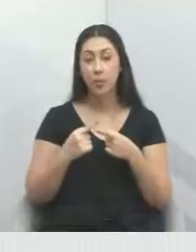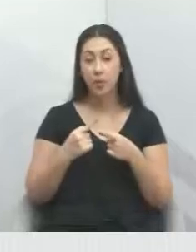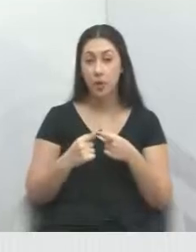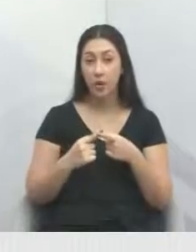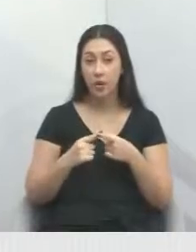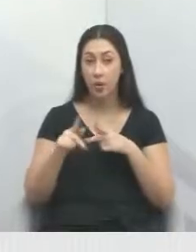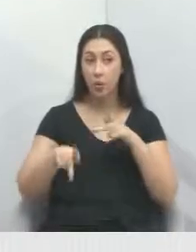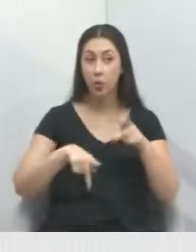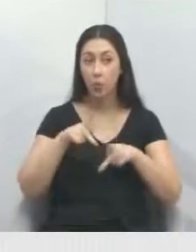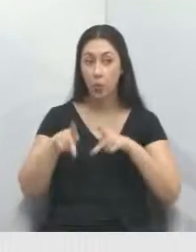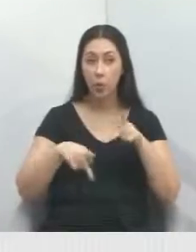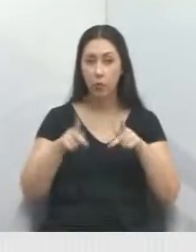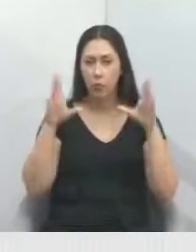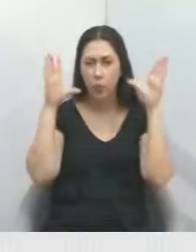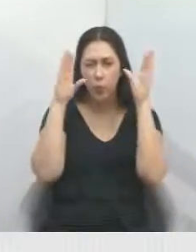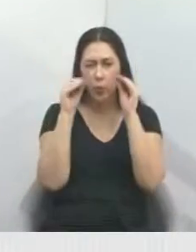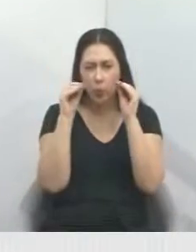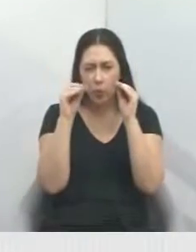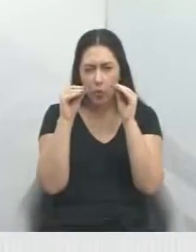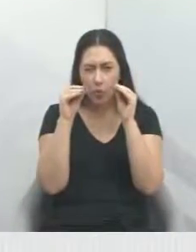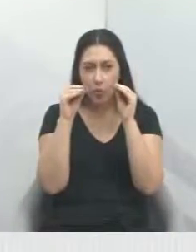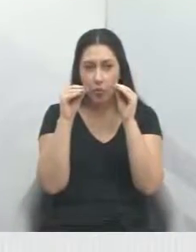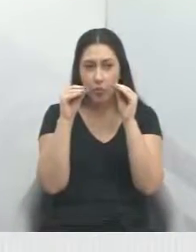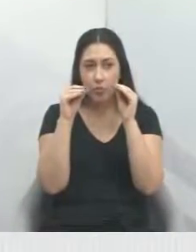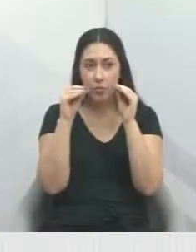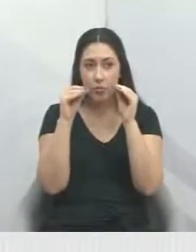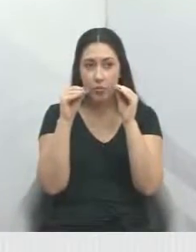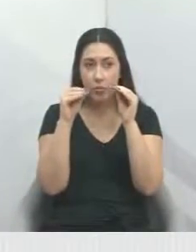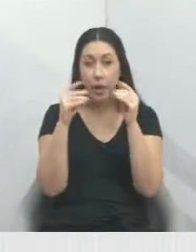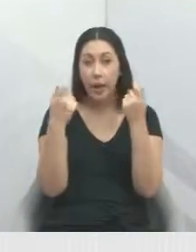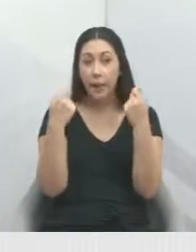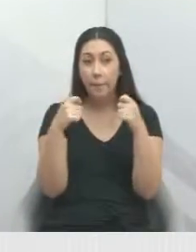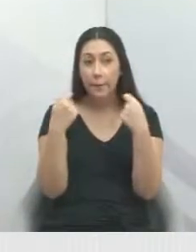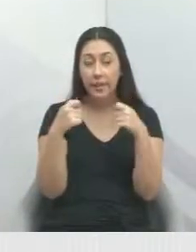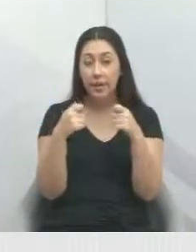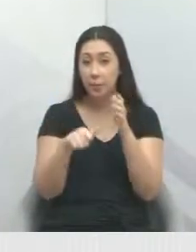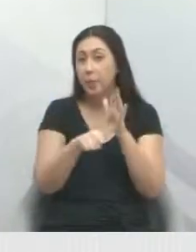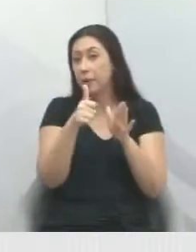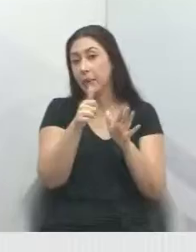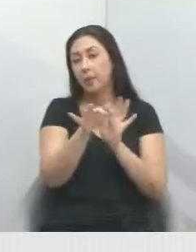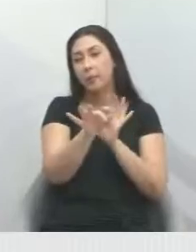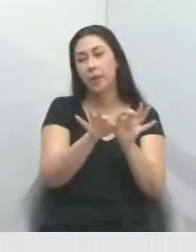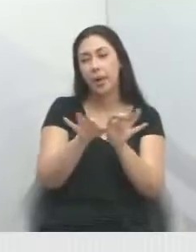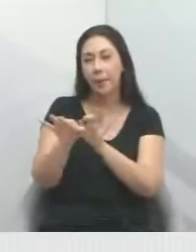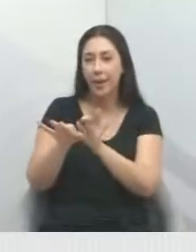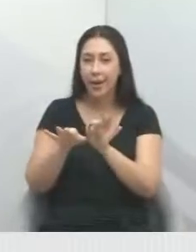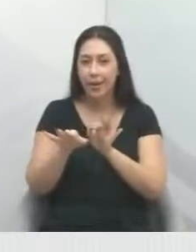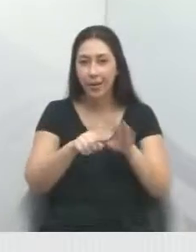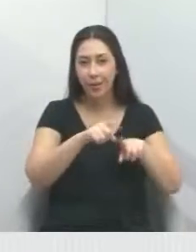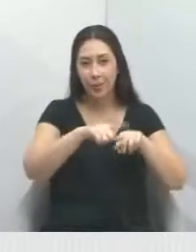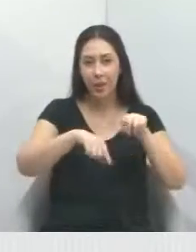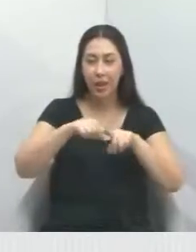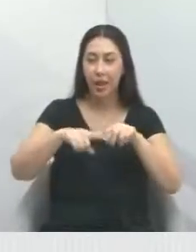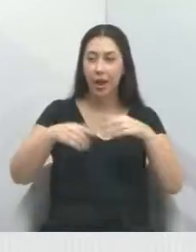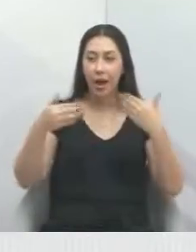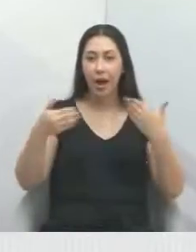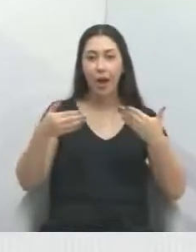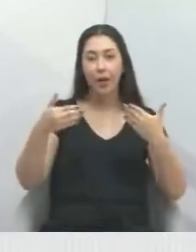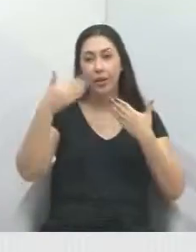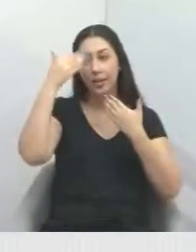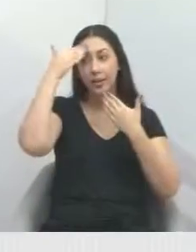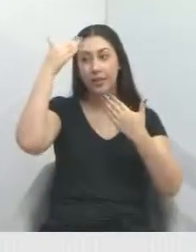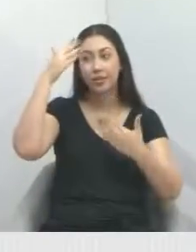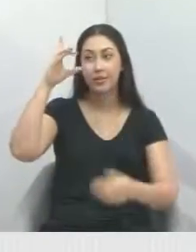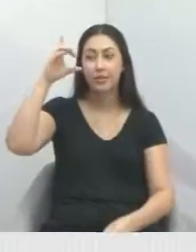povo estava no escuro, mas porque tinha que colocar a Academia primeiro. Agora colocou aqui, graças a Deus,